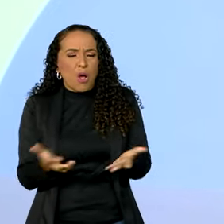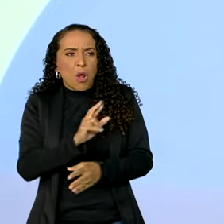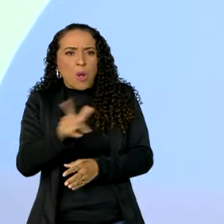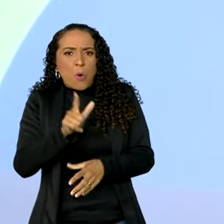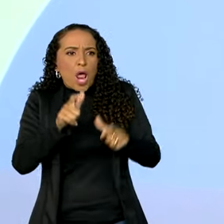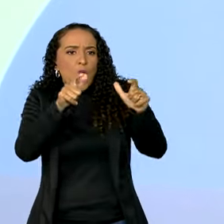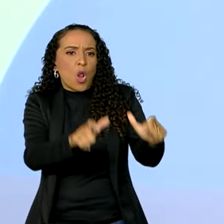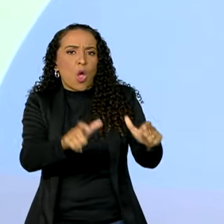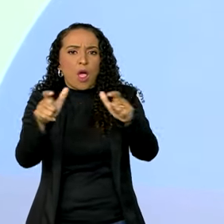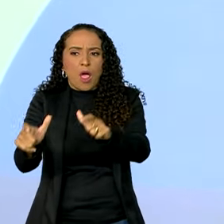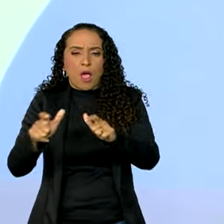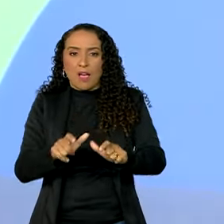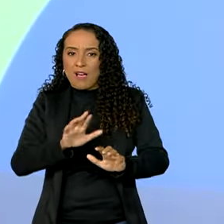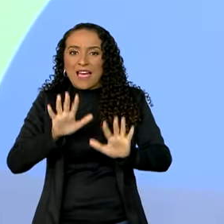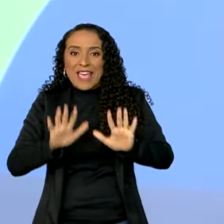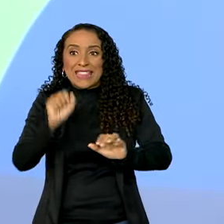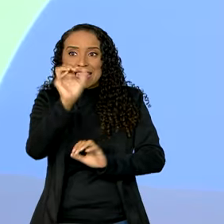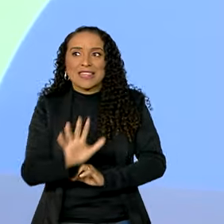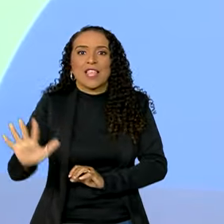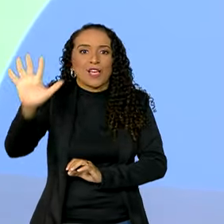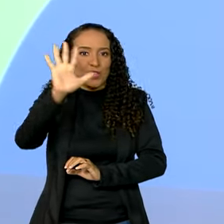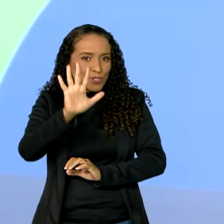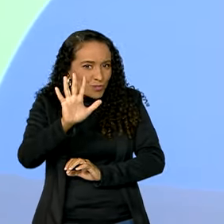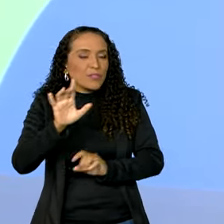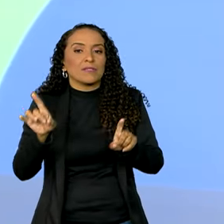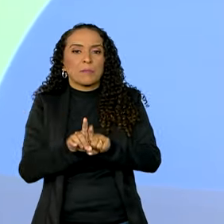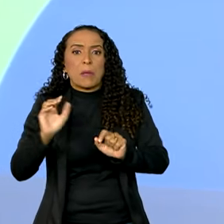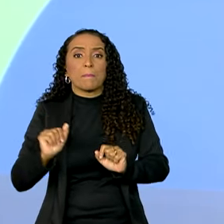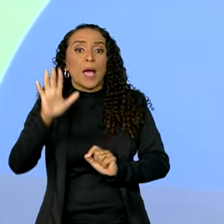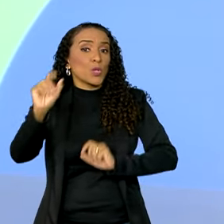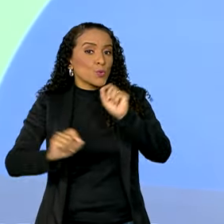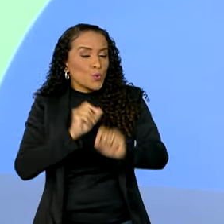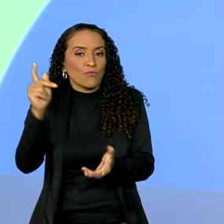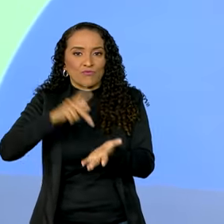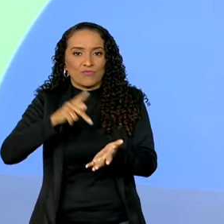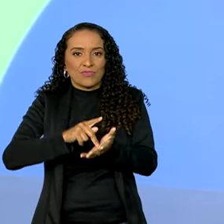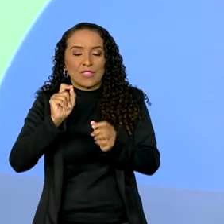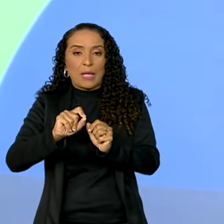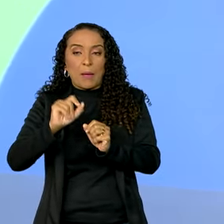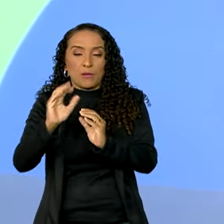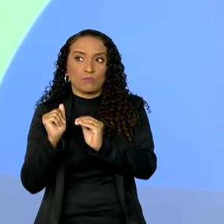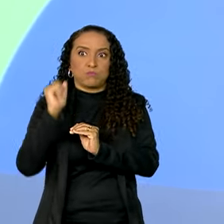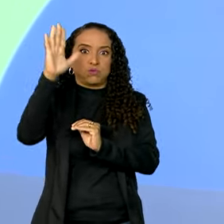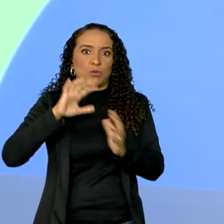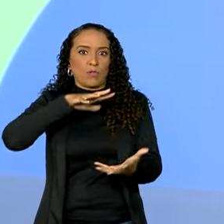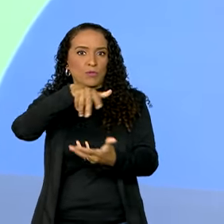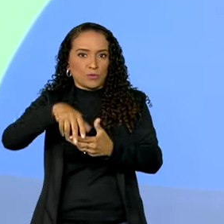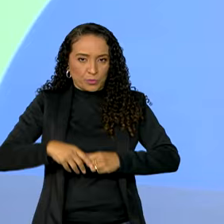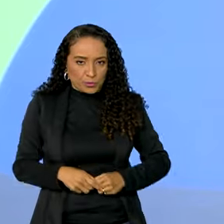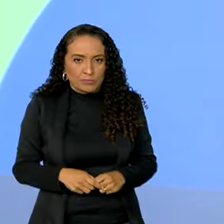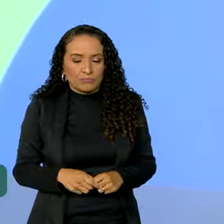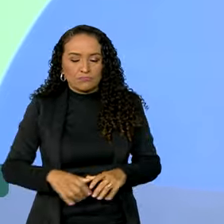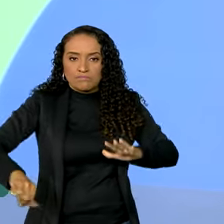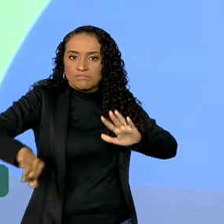é mais local, mas ela é nacional e mais do que isso, na verdade, ela é até transnacional. É